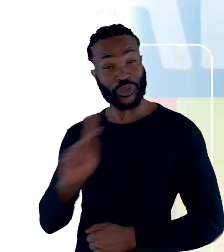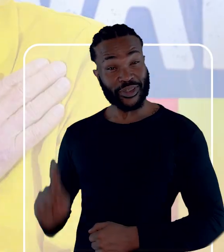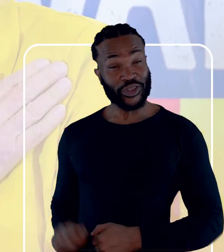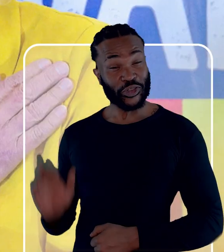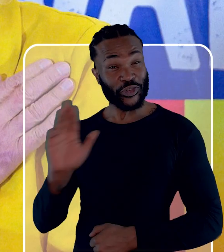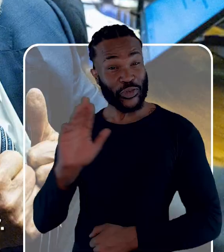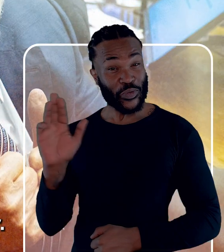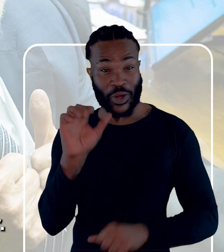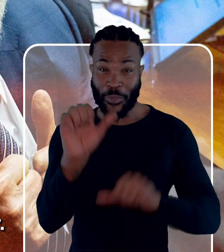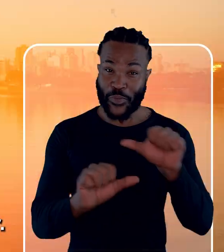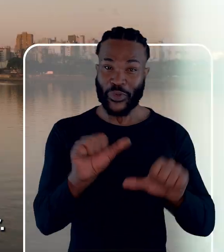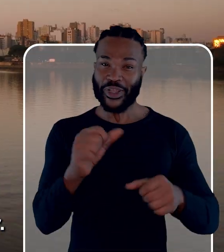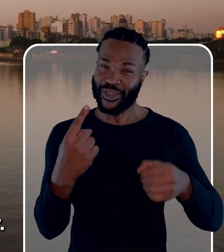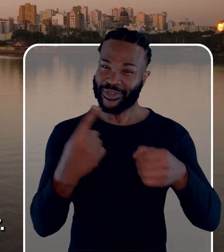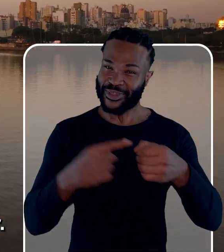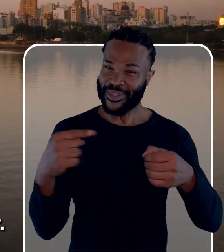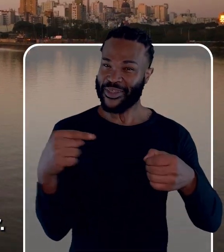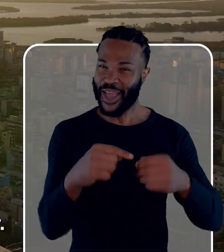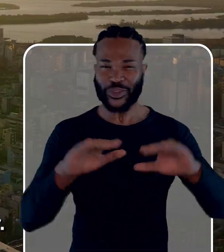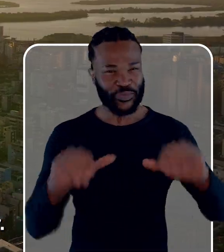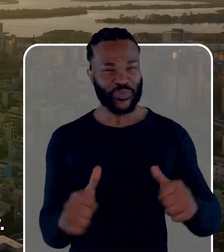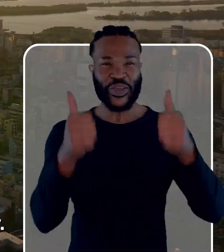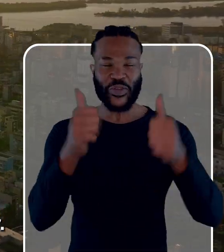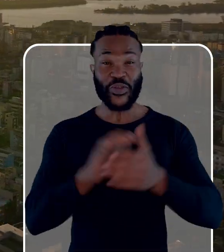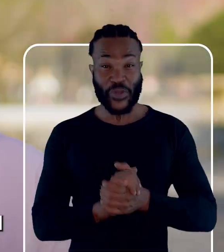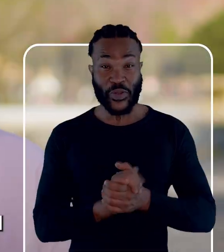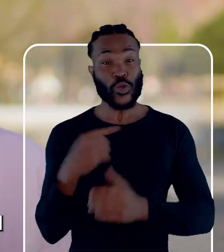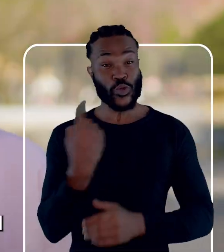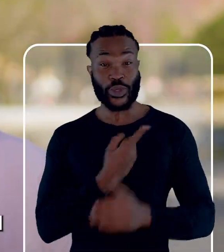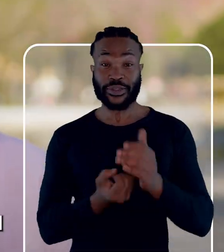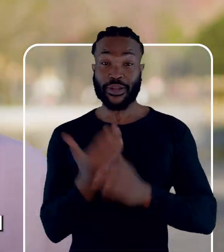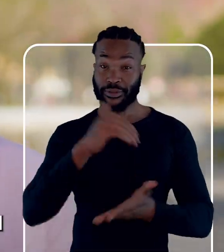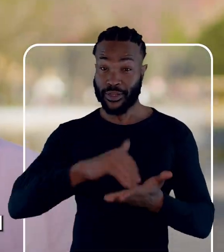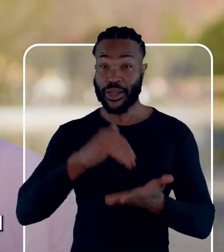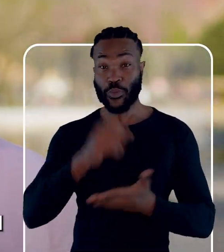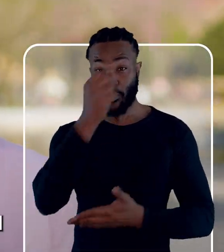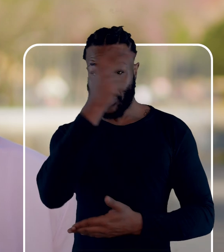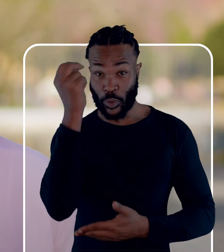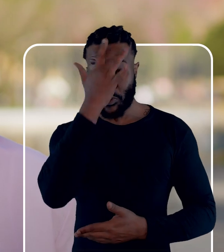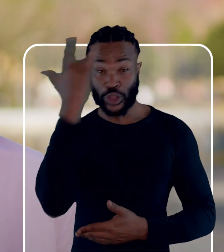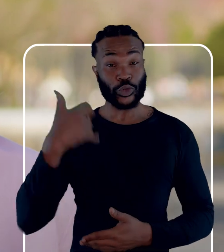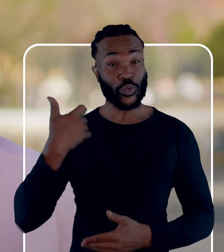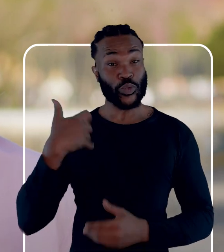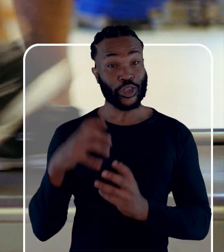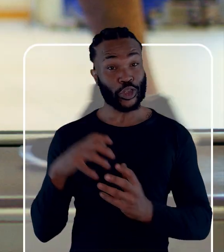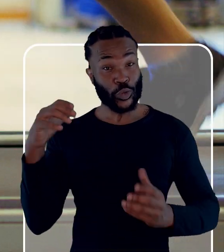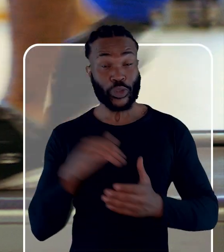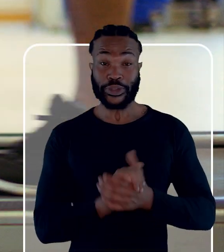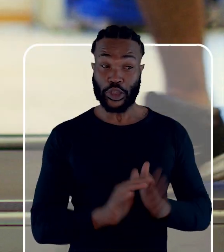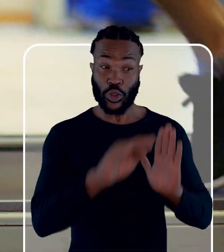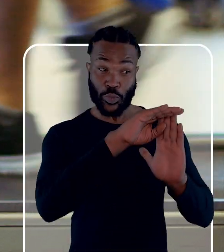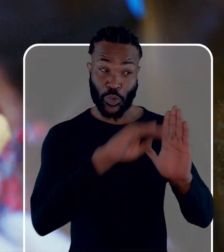lado do presidente Lula mudar a nossa cidade para melhor. Vamos criar a Secretaria Municipal para Pessoa Idosa